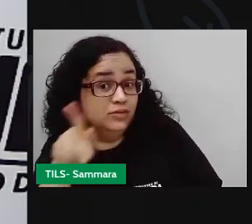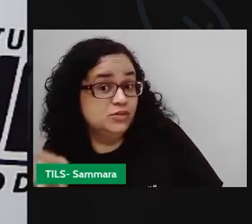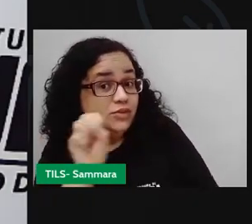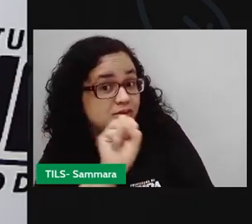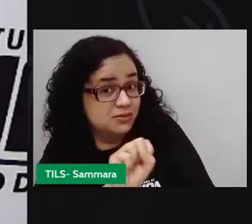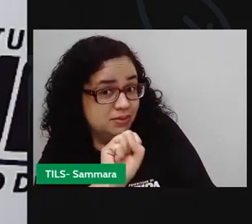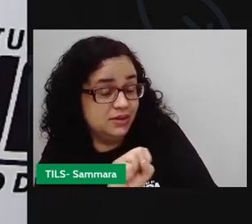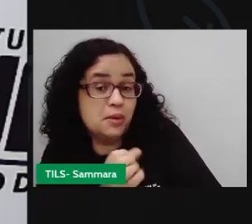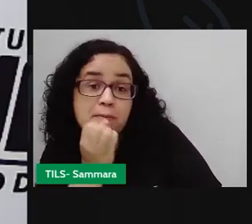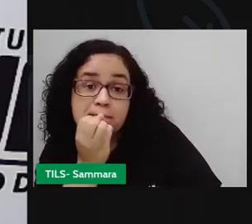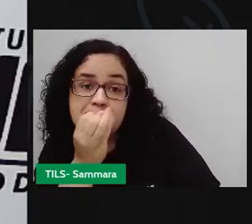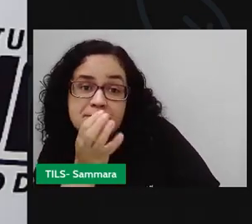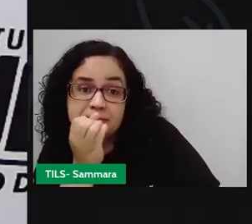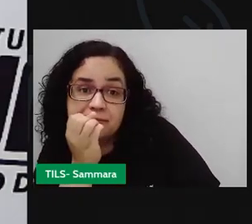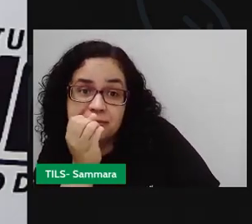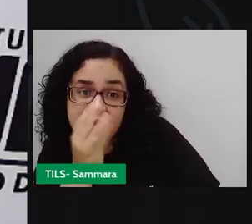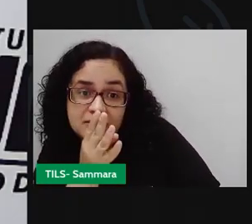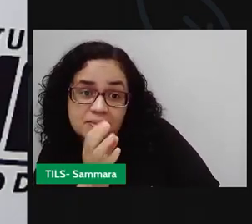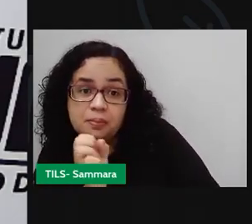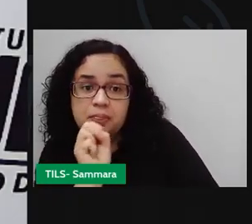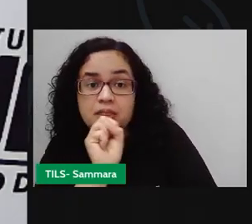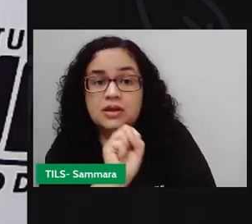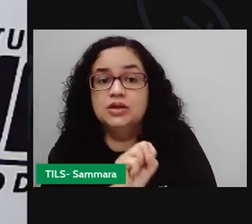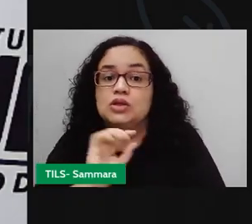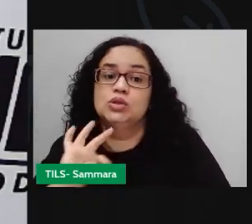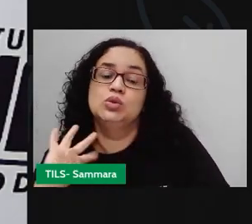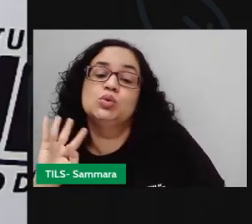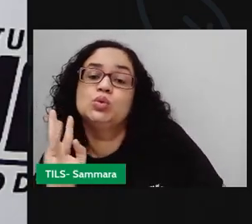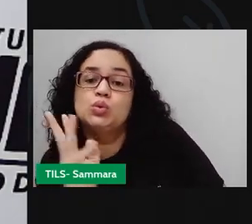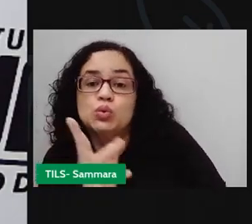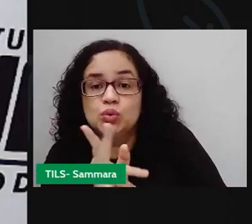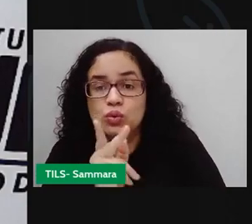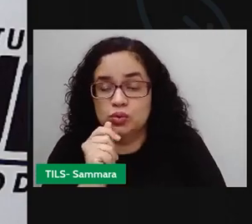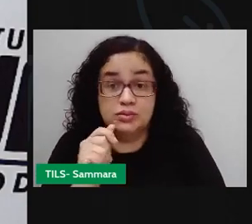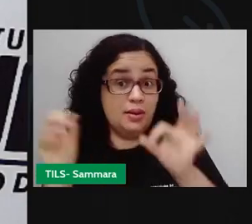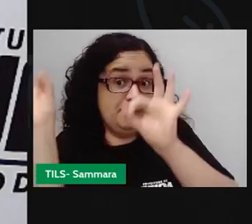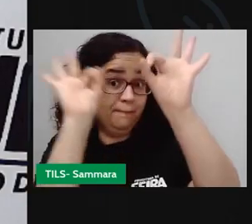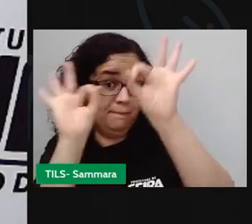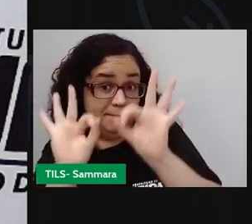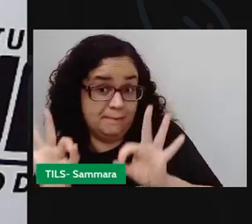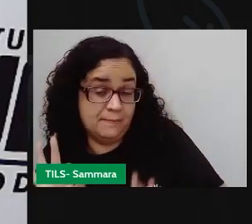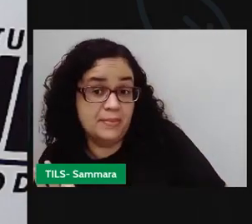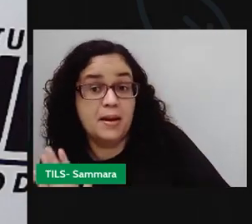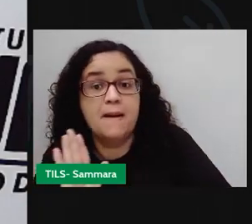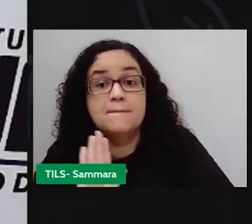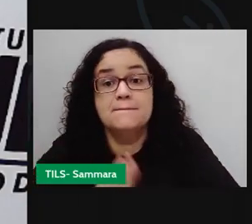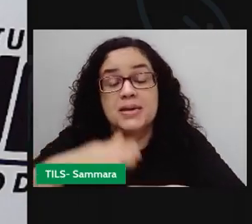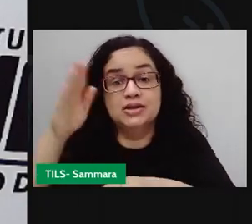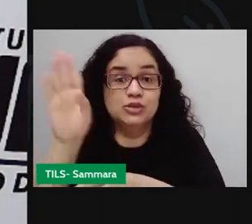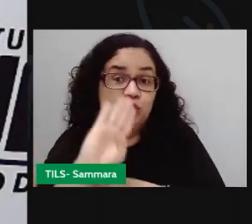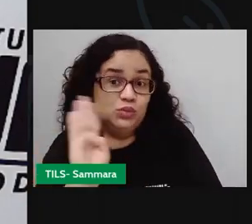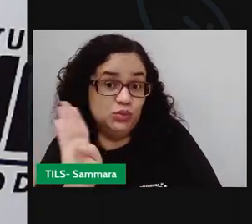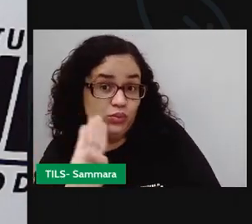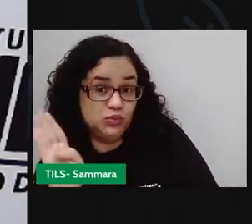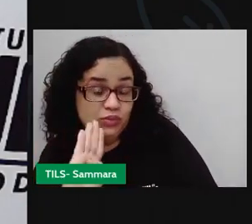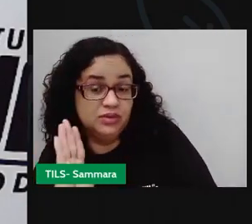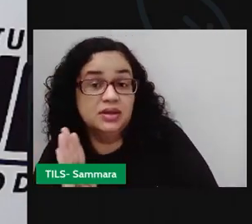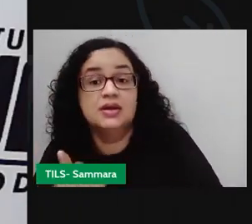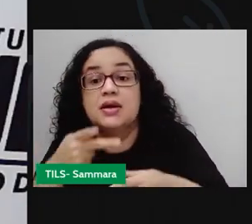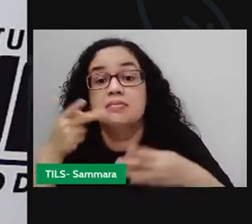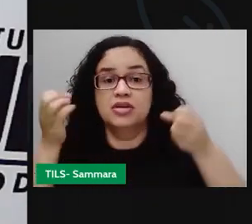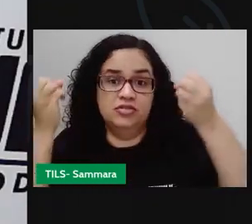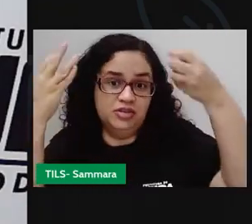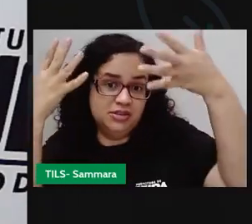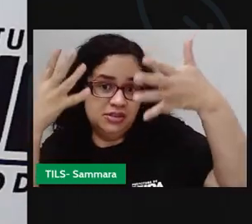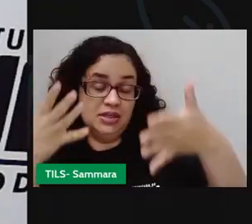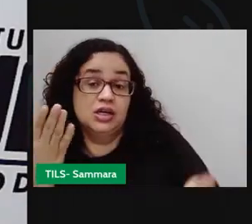que vem, espero que estejam aí todos preparados para mais uma videoaula, para falarmos